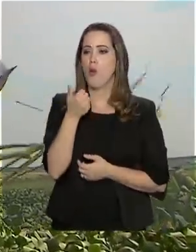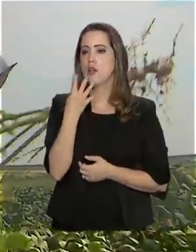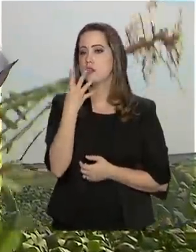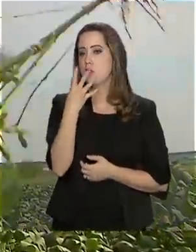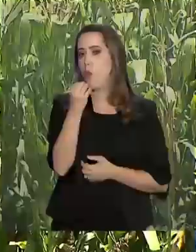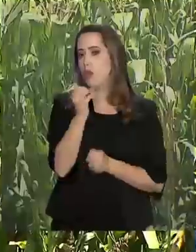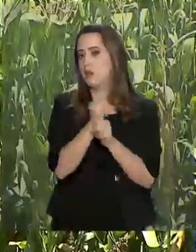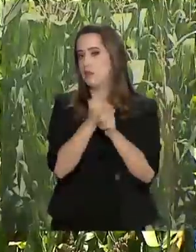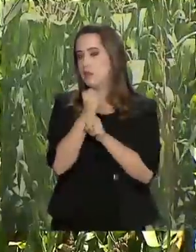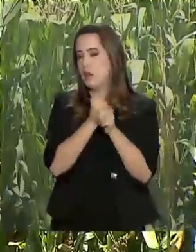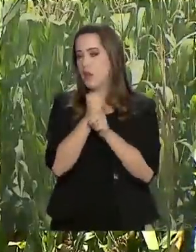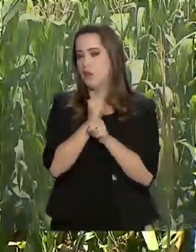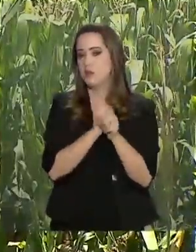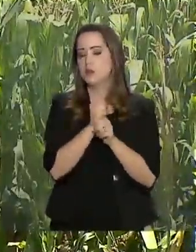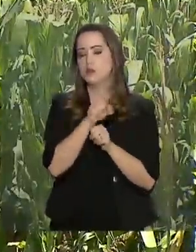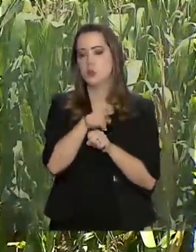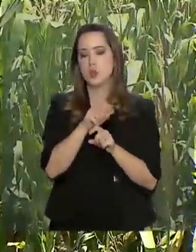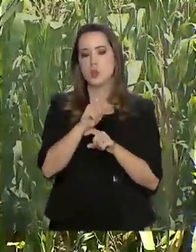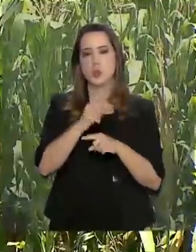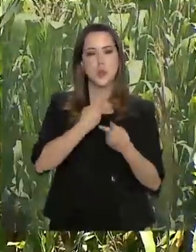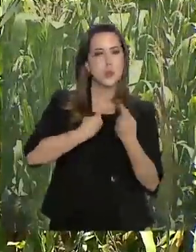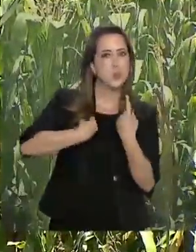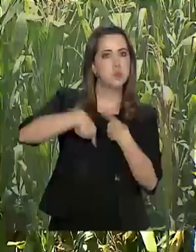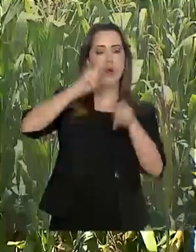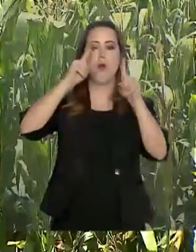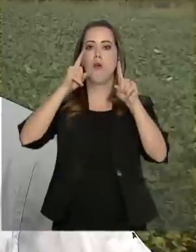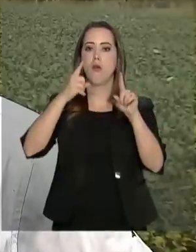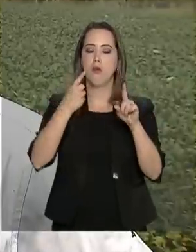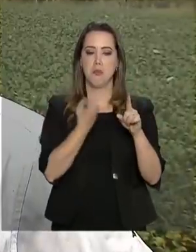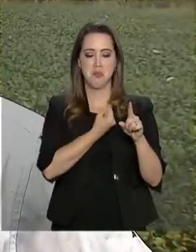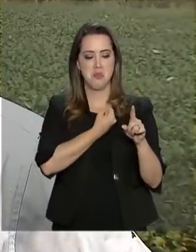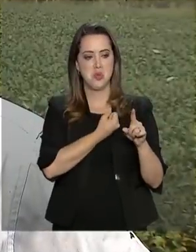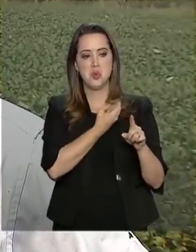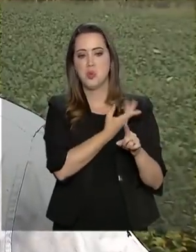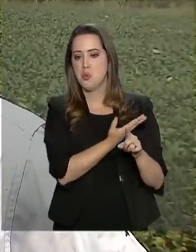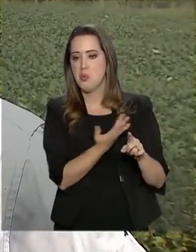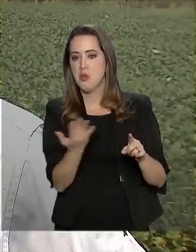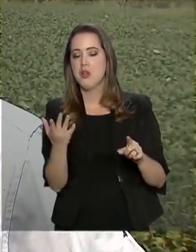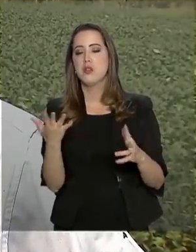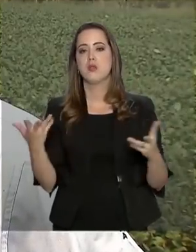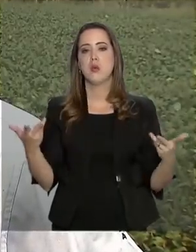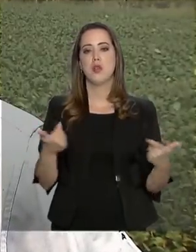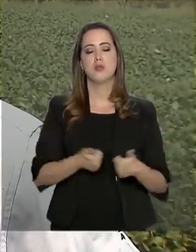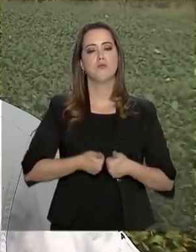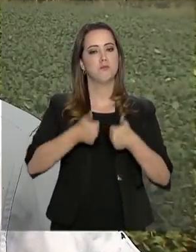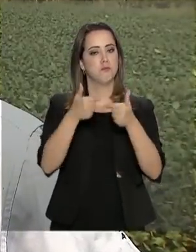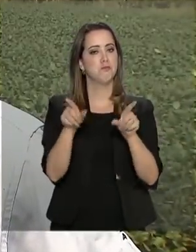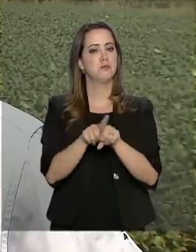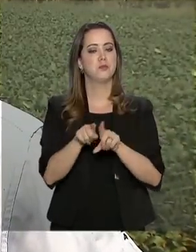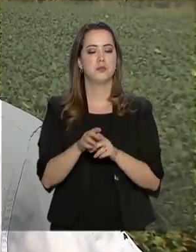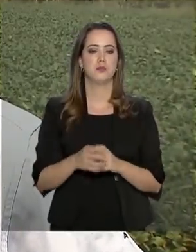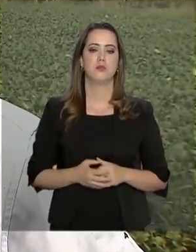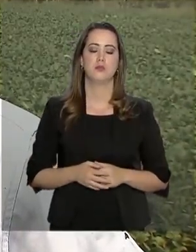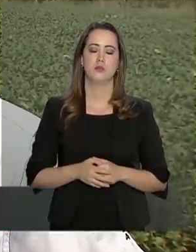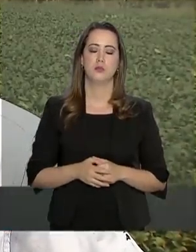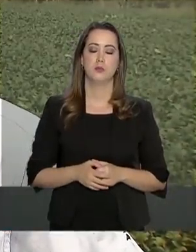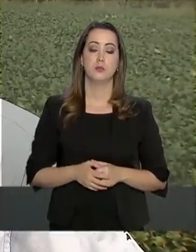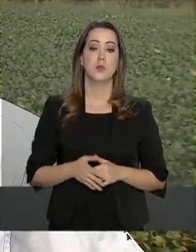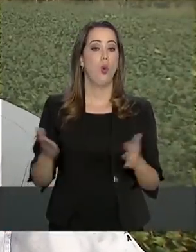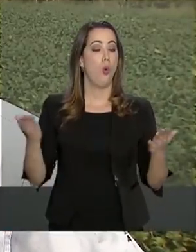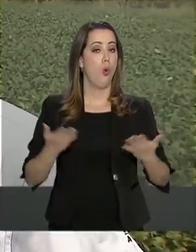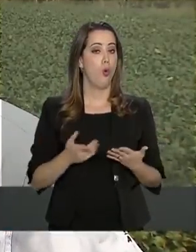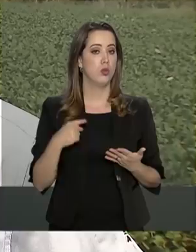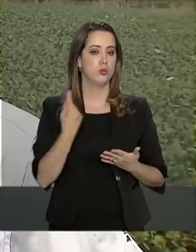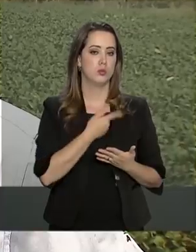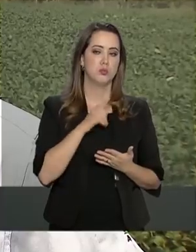quatro décadas, a produção deu um salto de quantidade e também de qualidade. Hoje, a minha produção